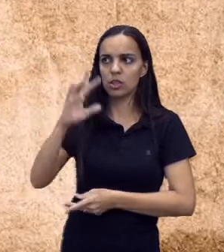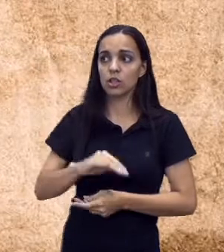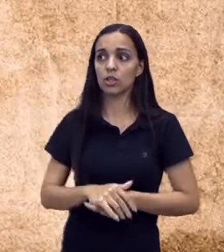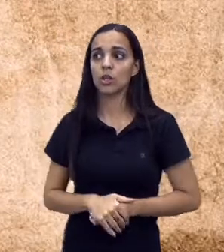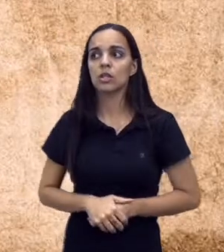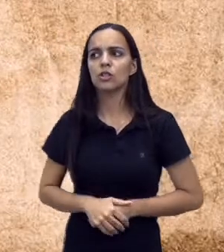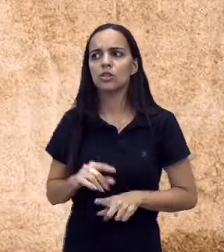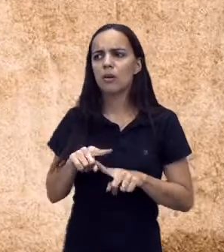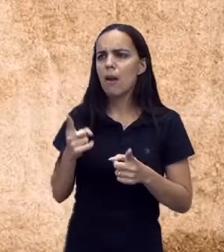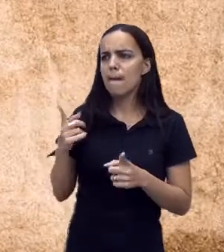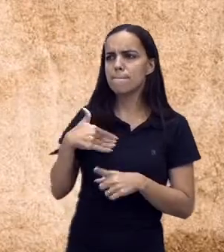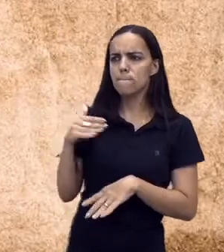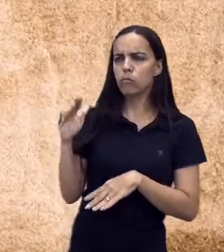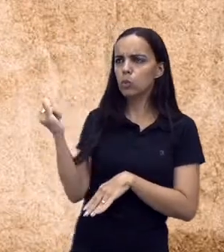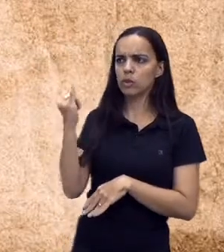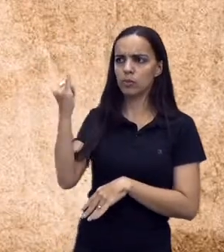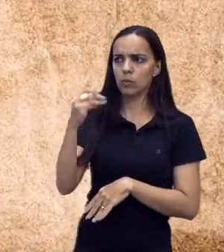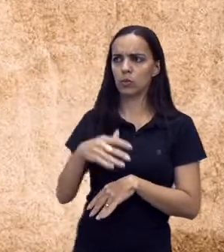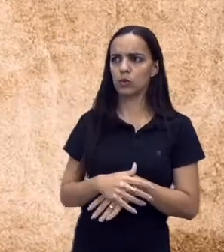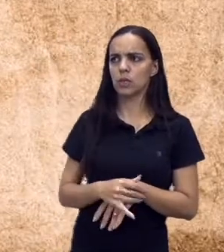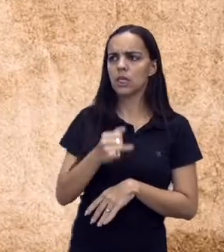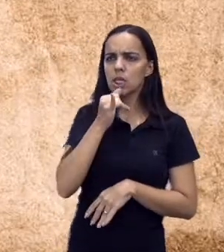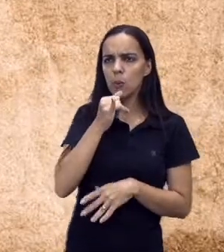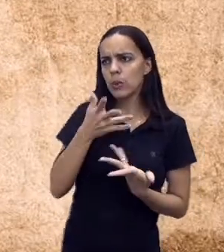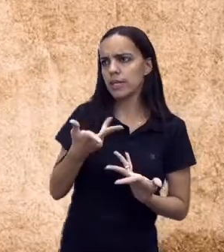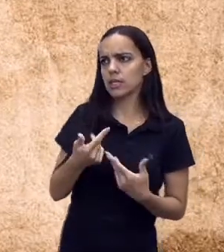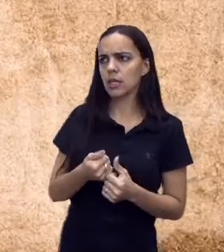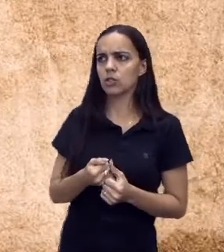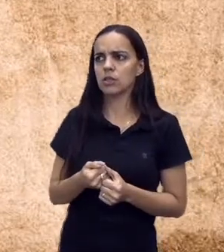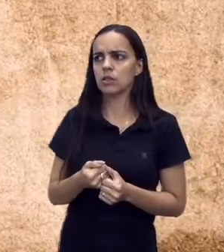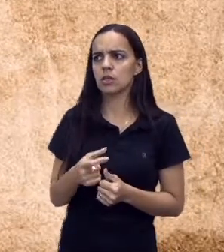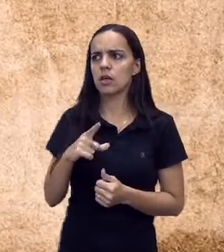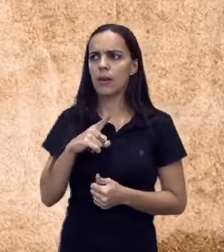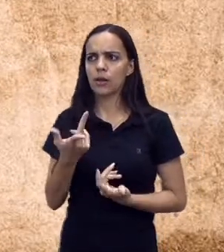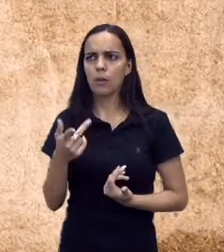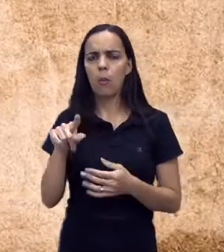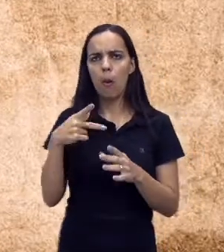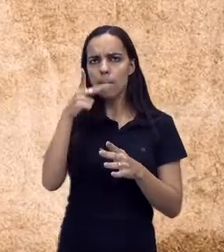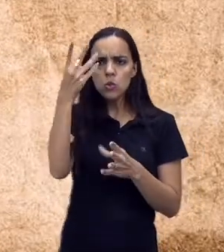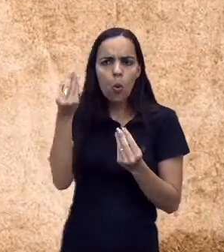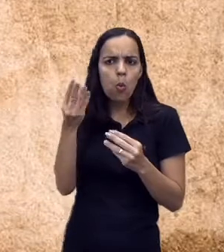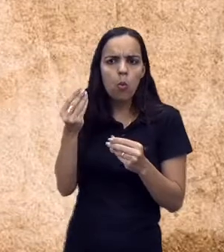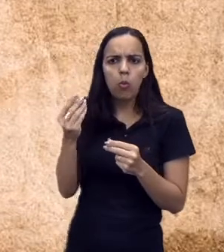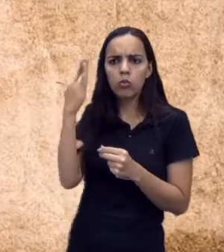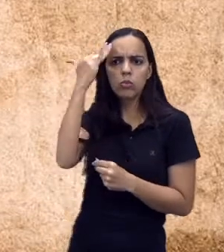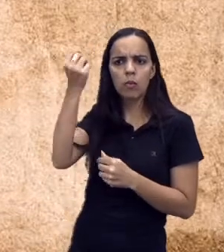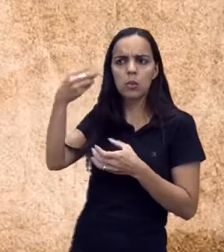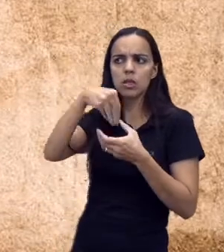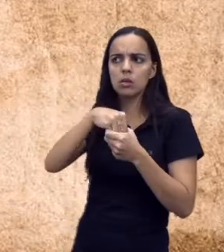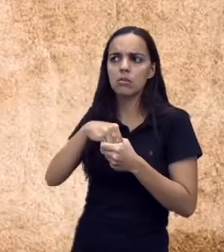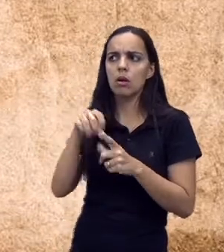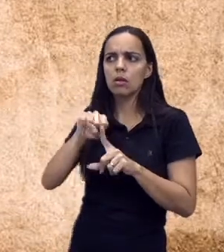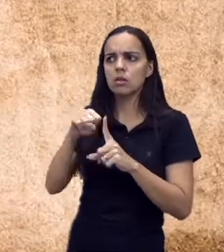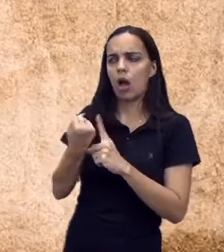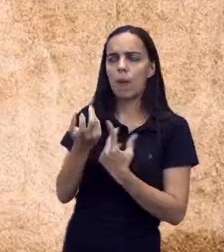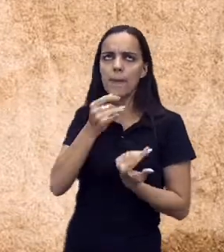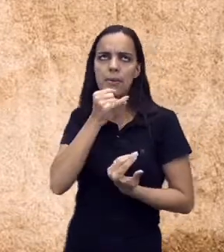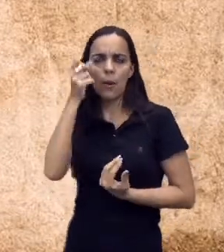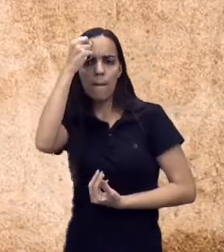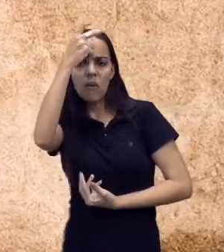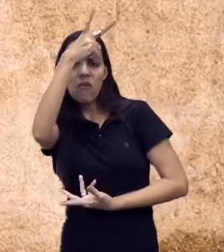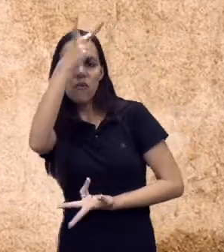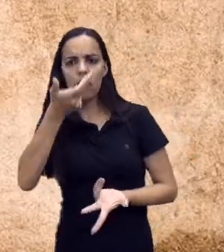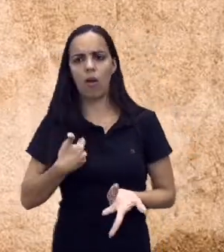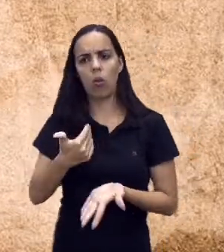mas importantes no sentido de cargos, né? Importantes na sociedade. Como, por exemplo, um prefeito, um secretário de